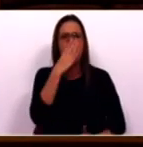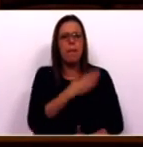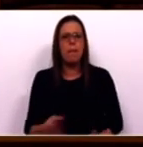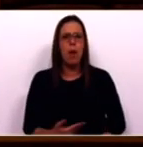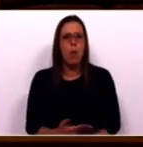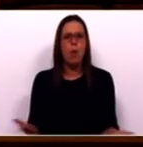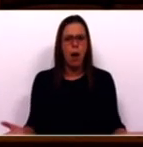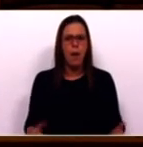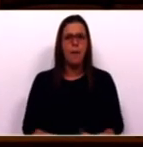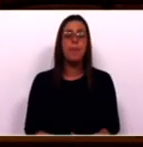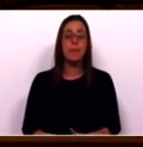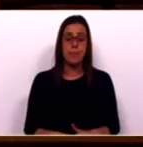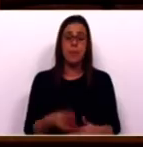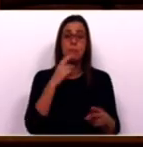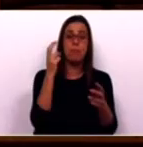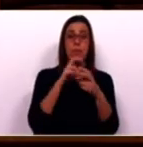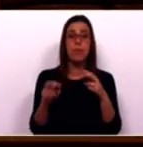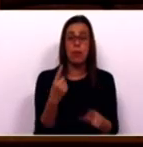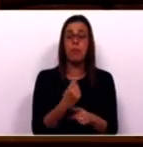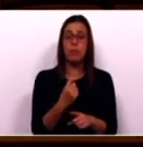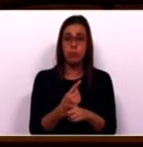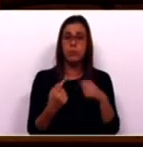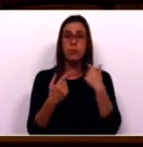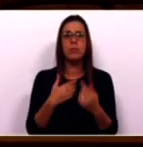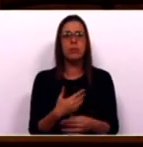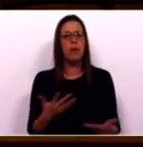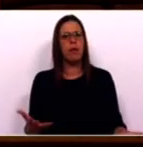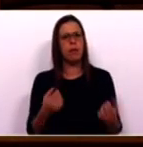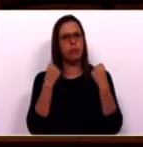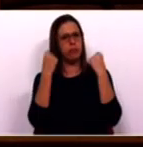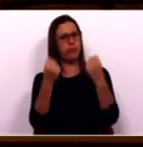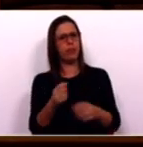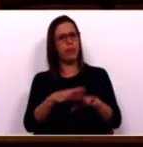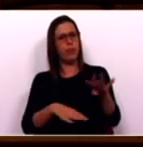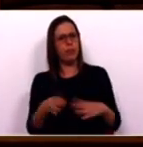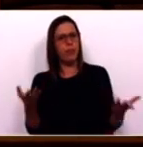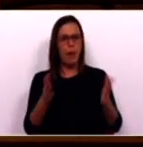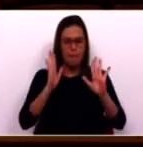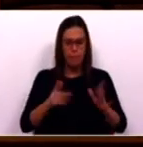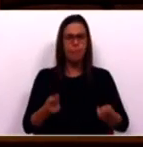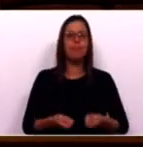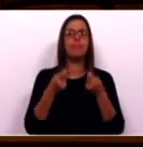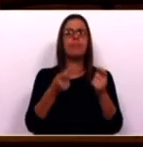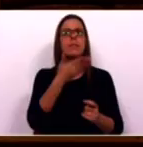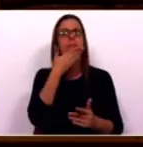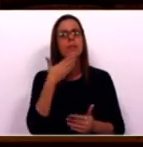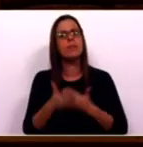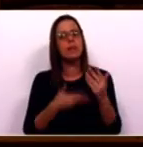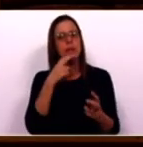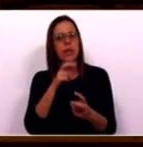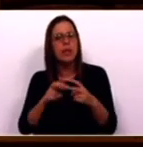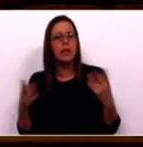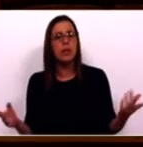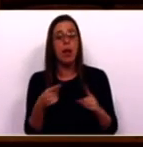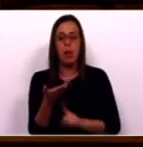aplicação prática. Ao nível energético também há passos que tardam em ser prosseguidos. É preciso apostar na eficiência energética.